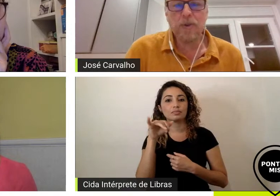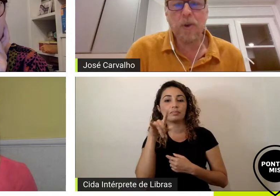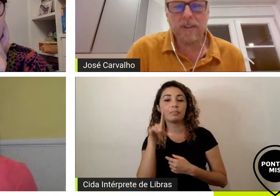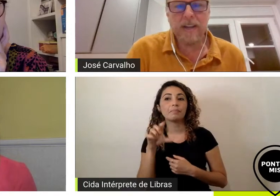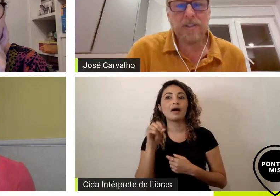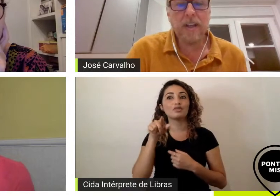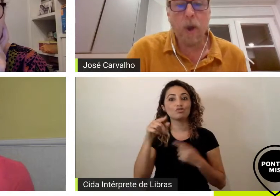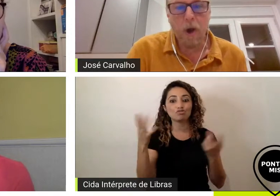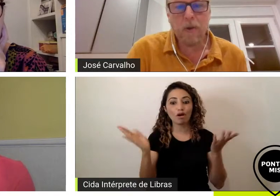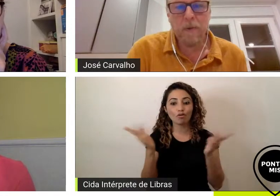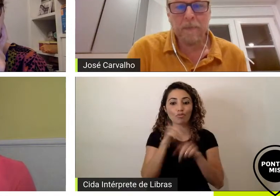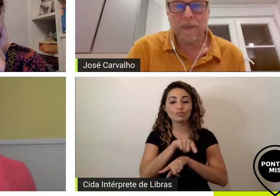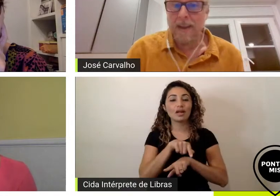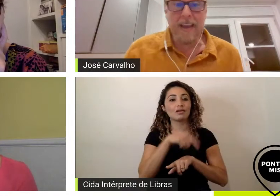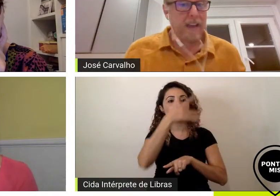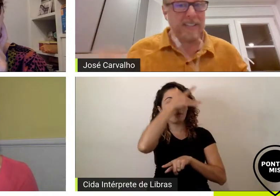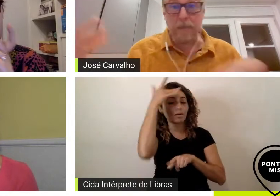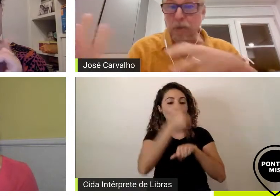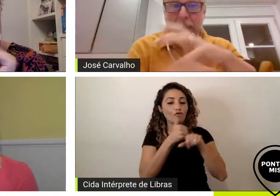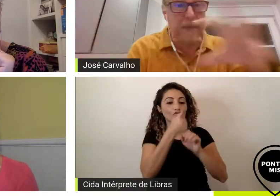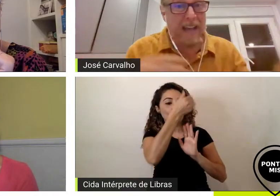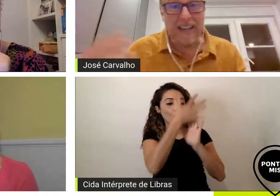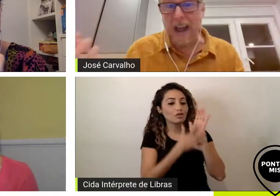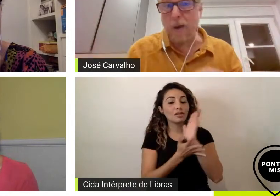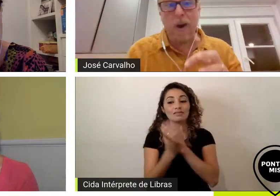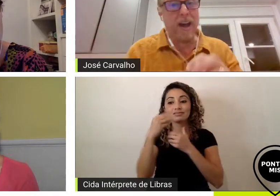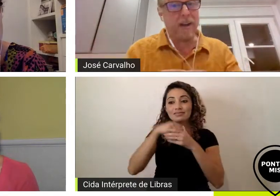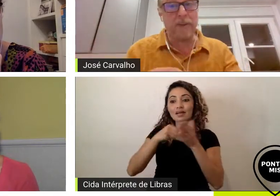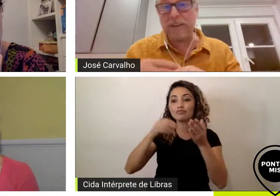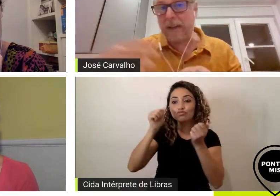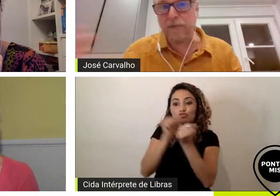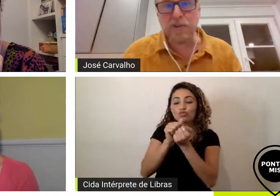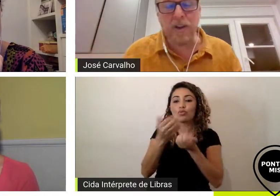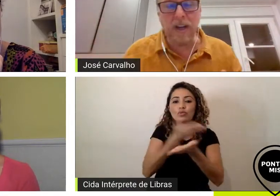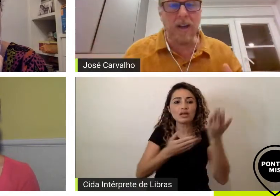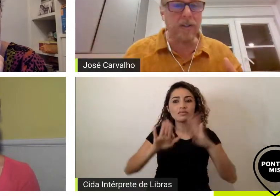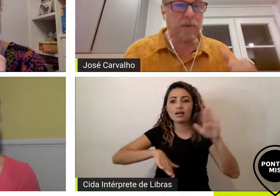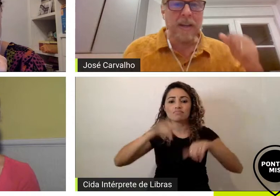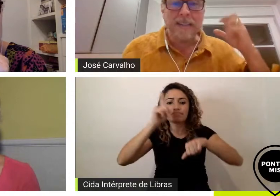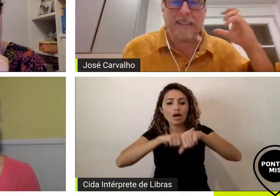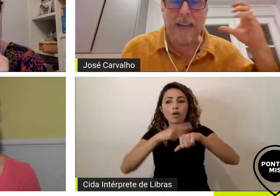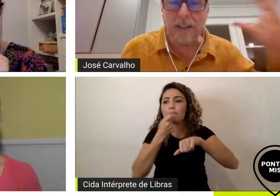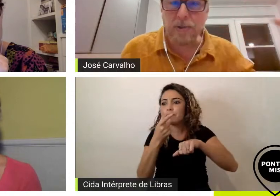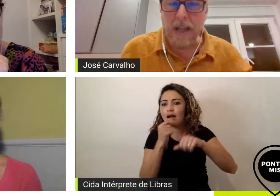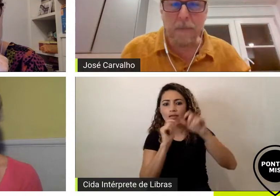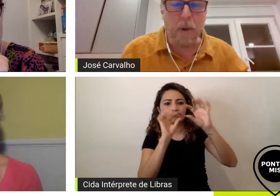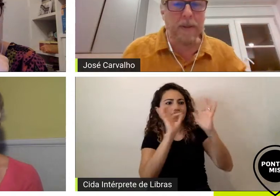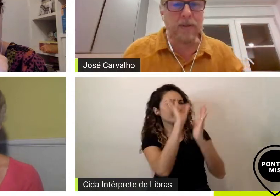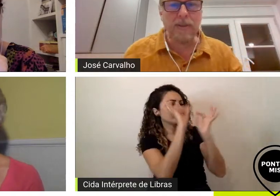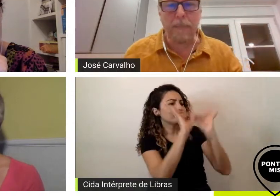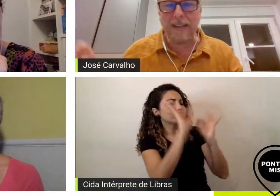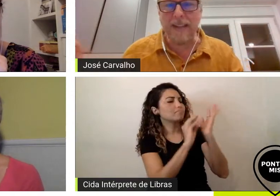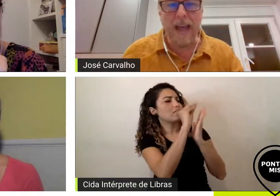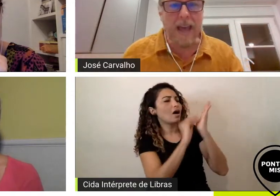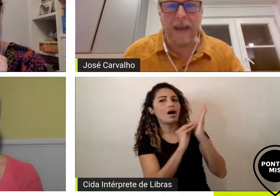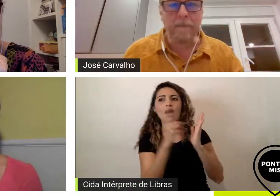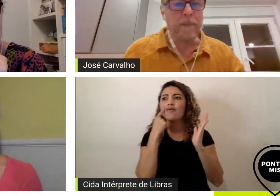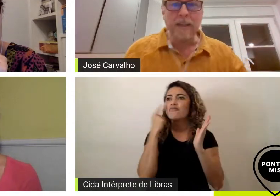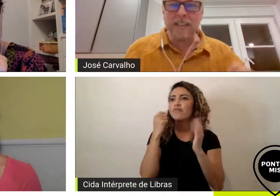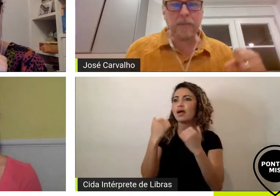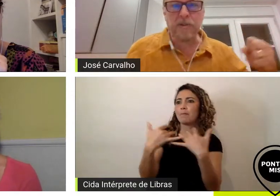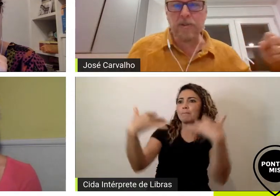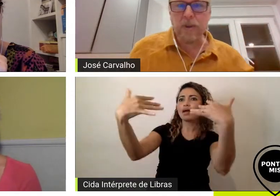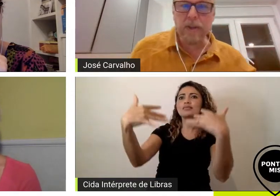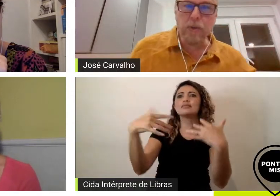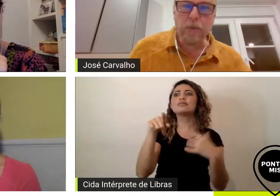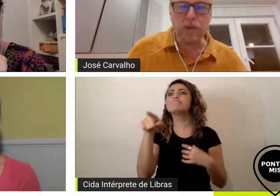do roteirista em loco e aí você muda a piada na hora vê o que está funcionando sente o termômetro da plateia